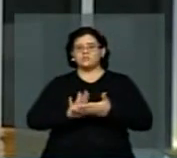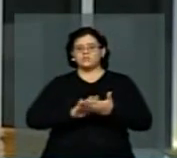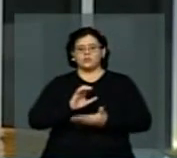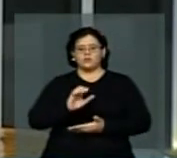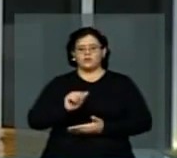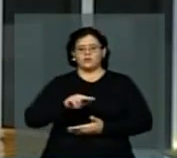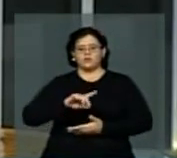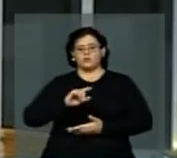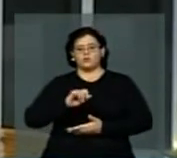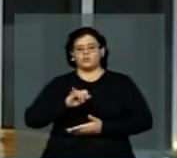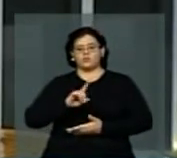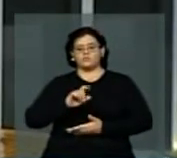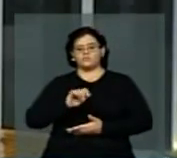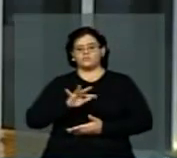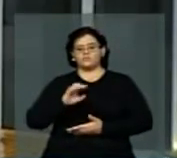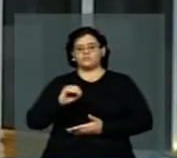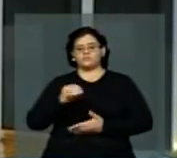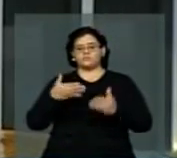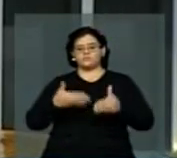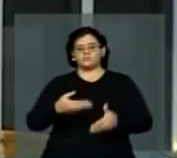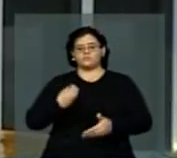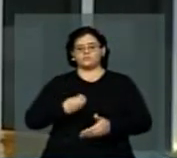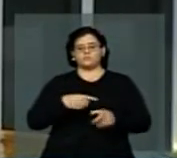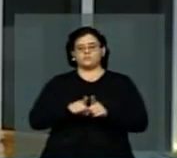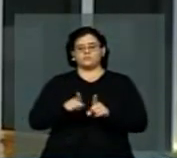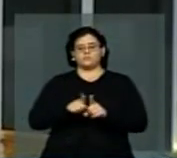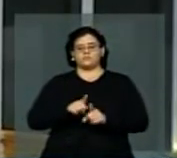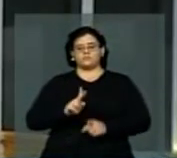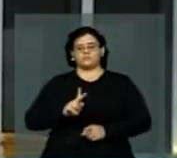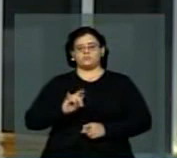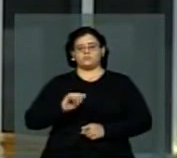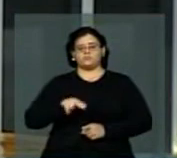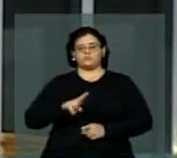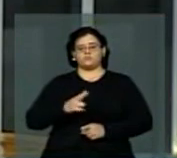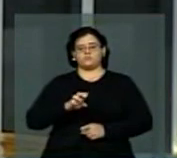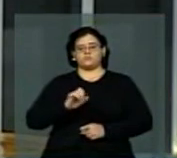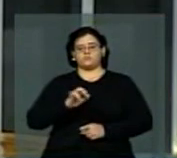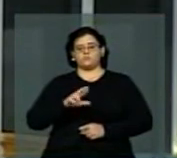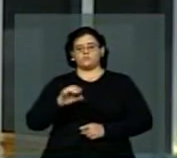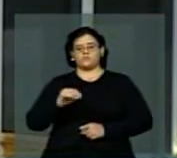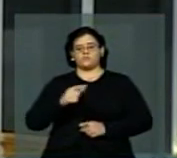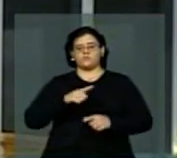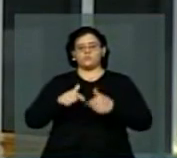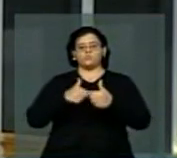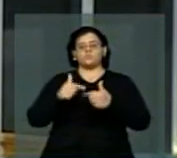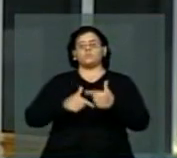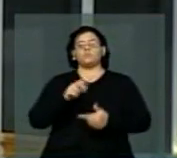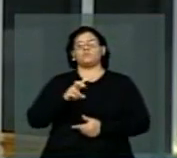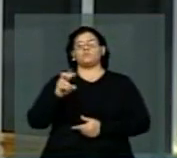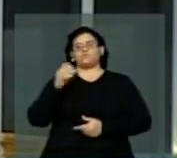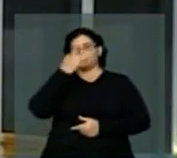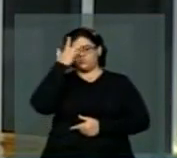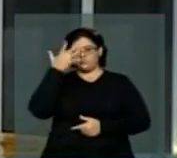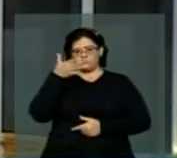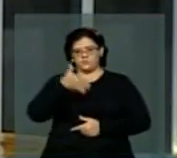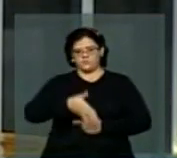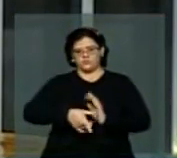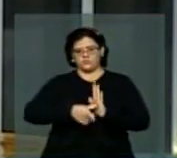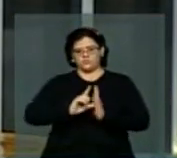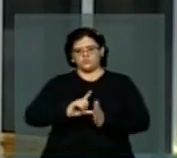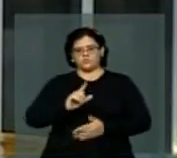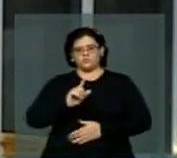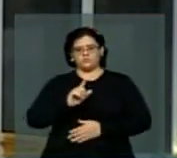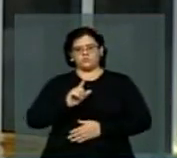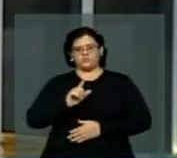de Pinheiro de uma atividade com 50 pessoas no mês de março antes do